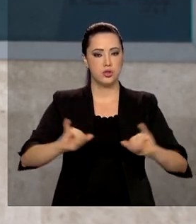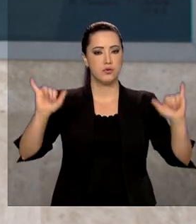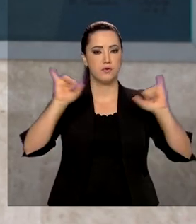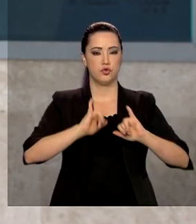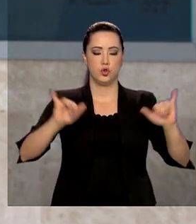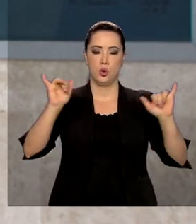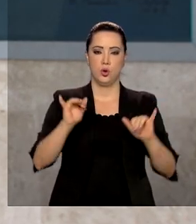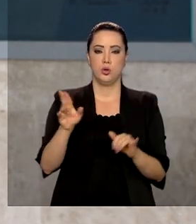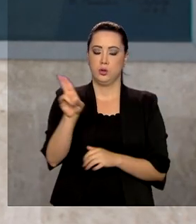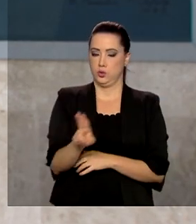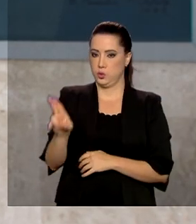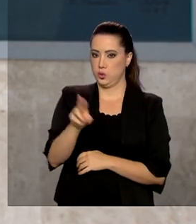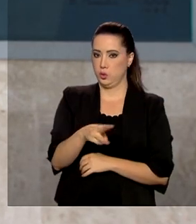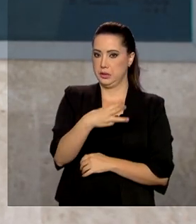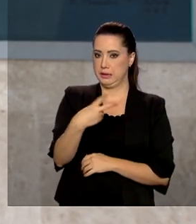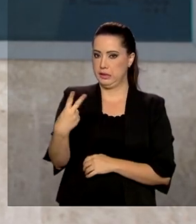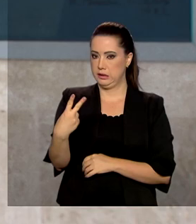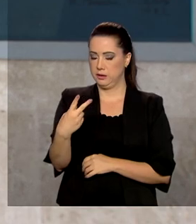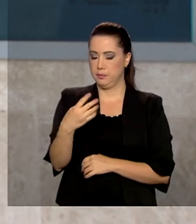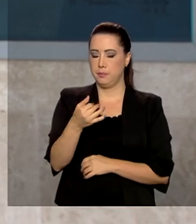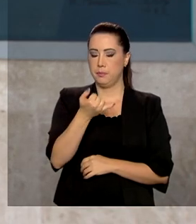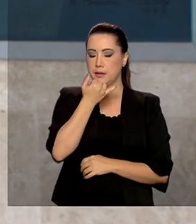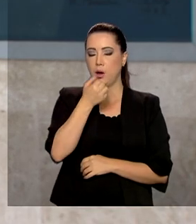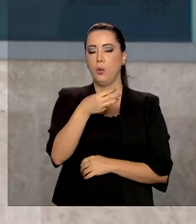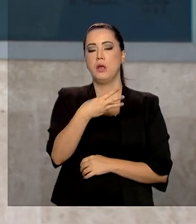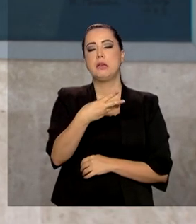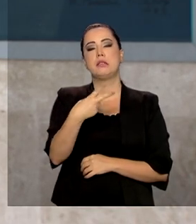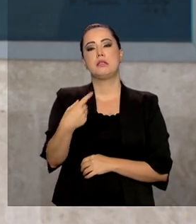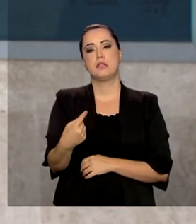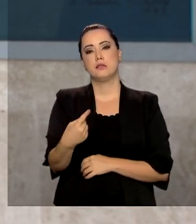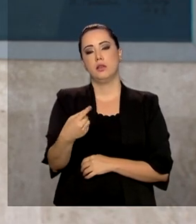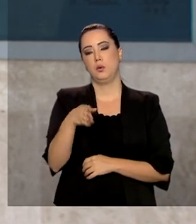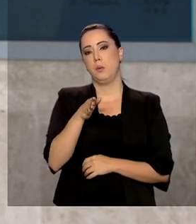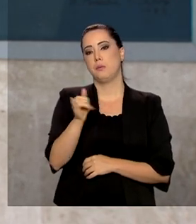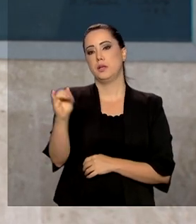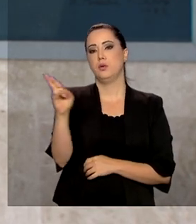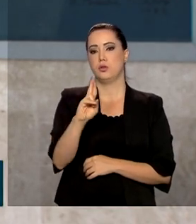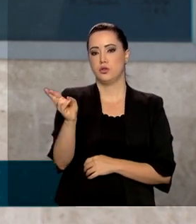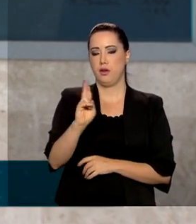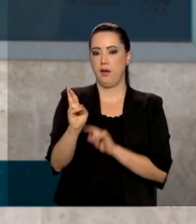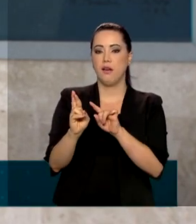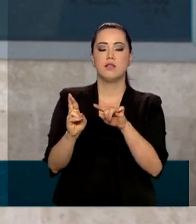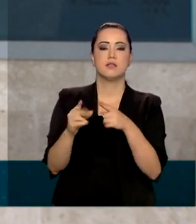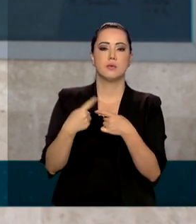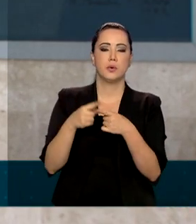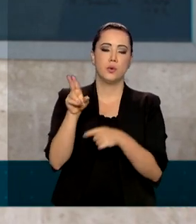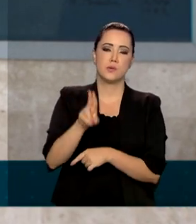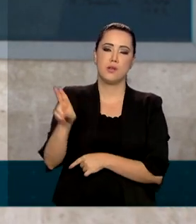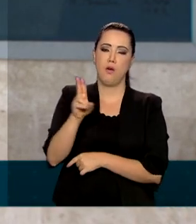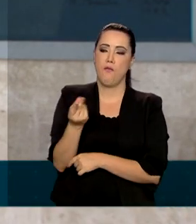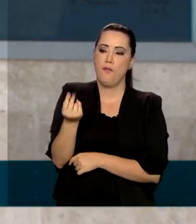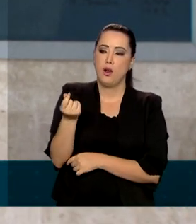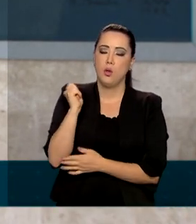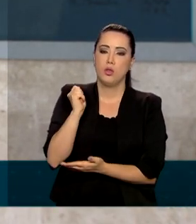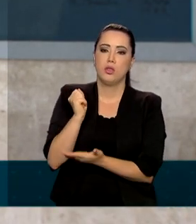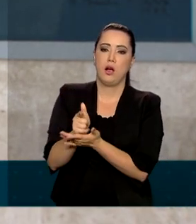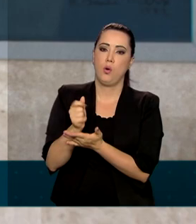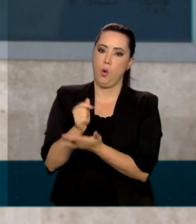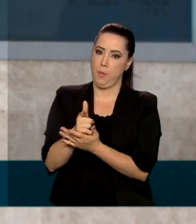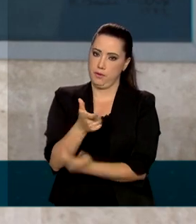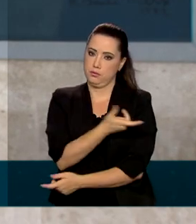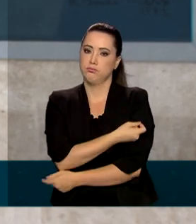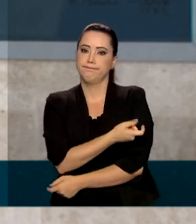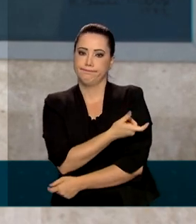de reais vão impactar nas contas públicas de 2021, porque esse valor será utilizado na compra de